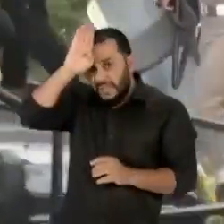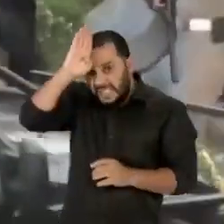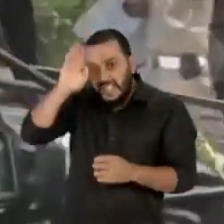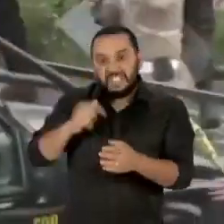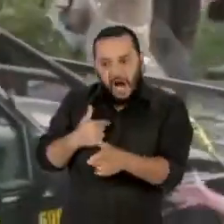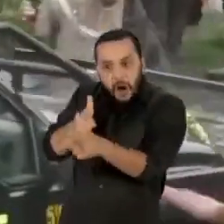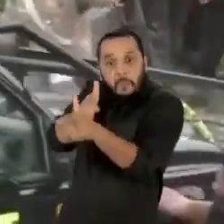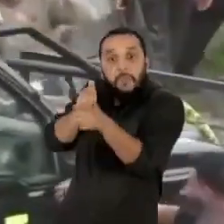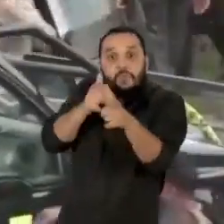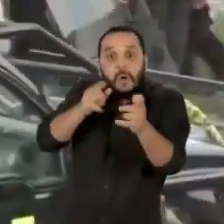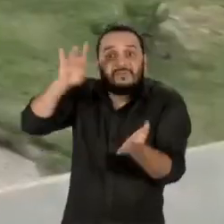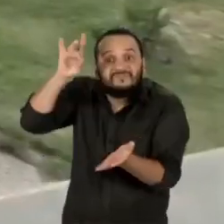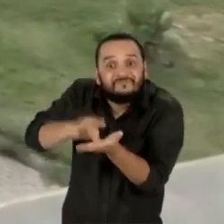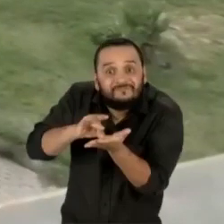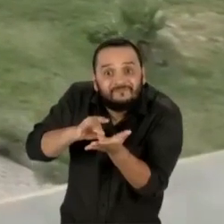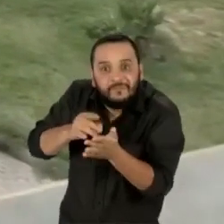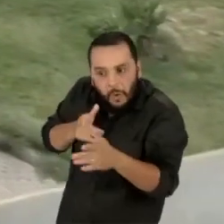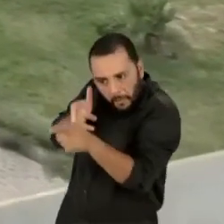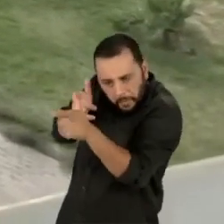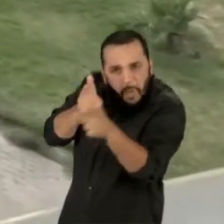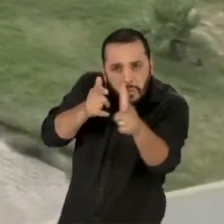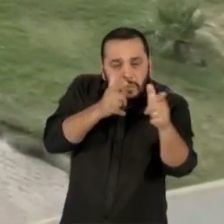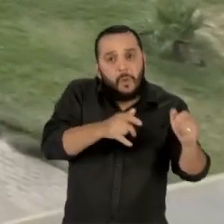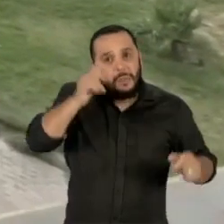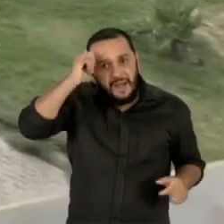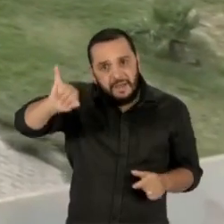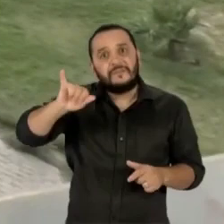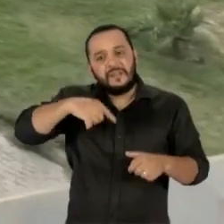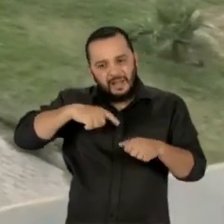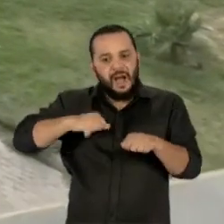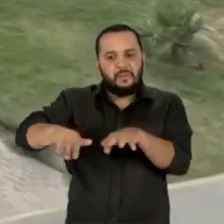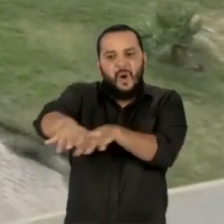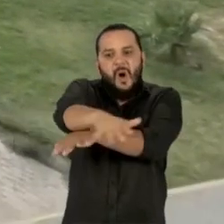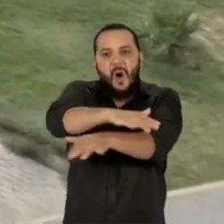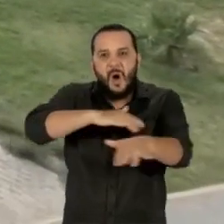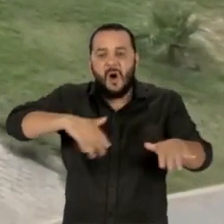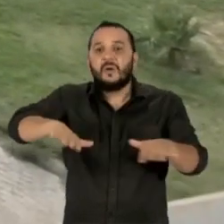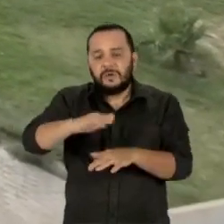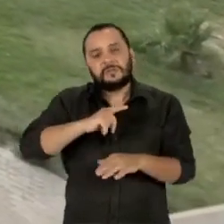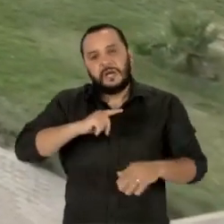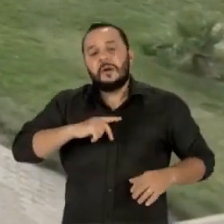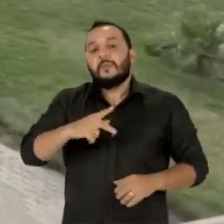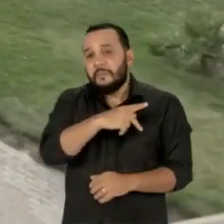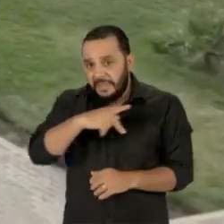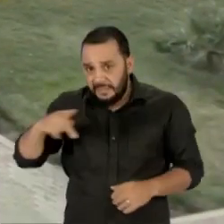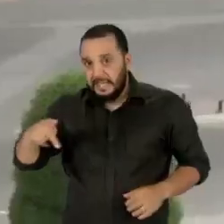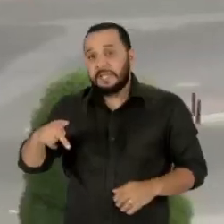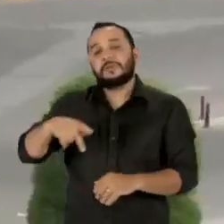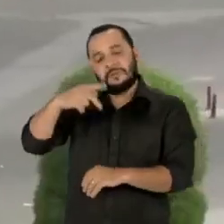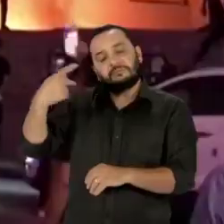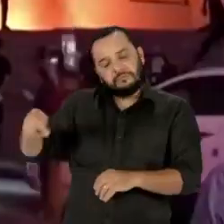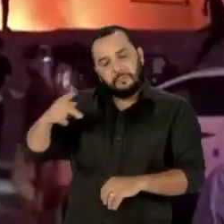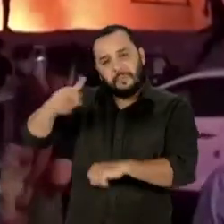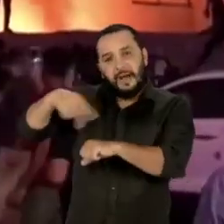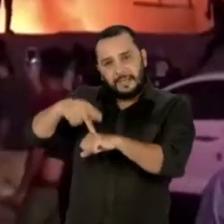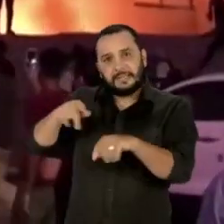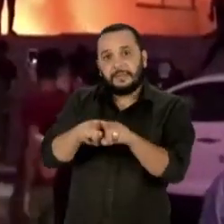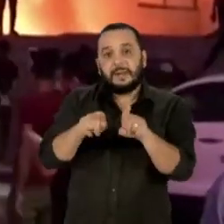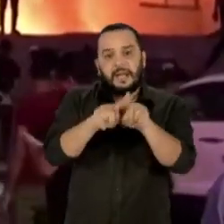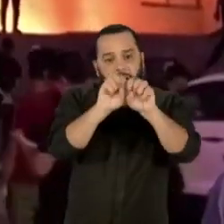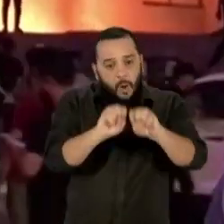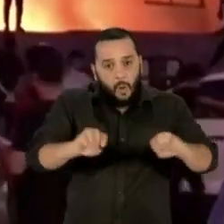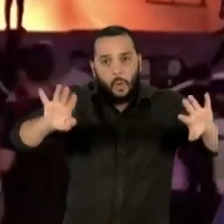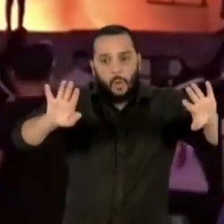novas manifestações, apesar do presidente do país, Adel Abdel Mahit e a ONU terem pedido calma. As